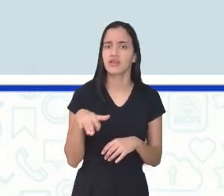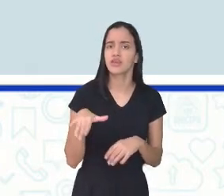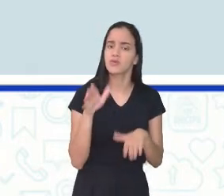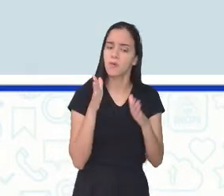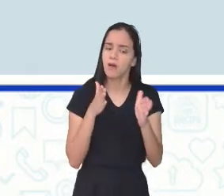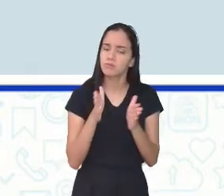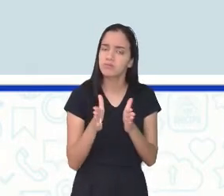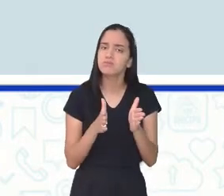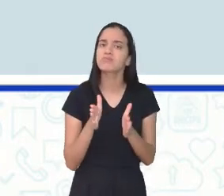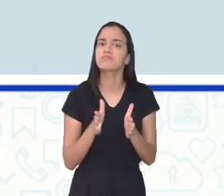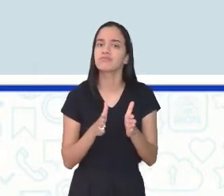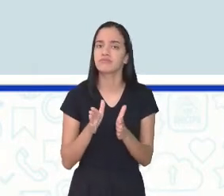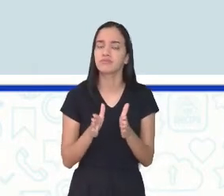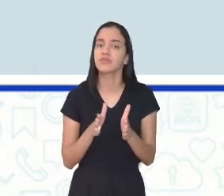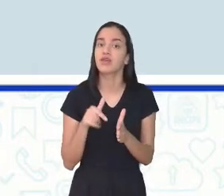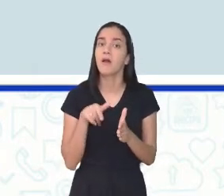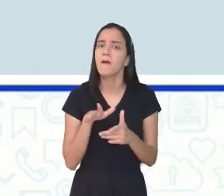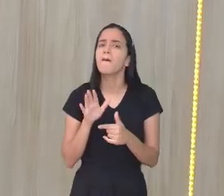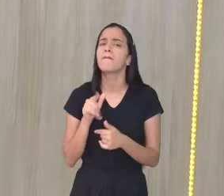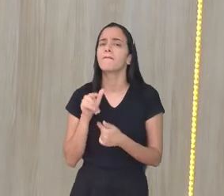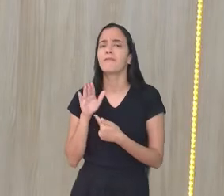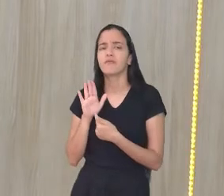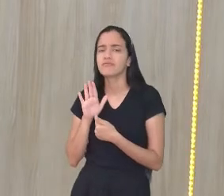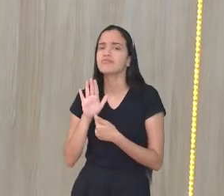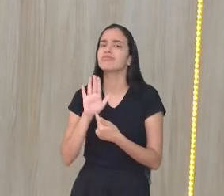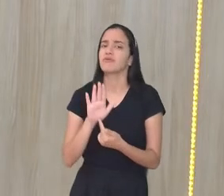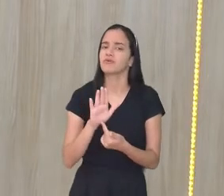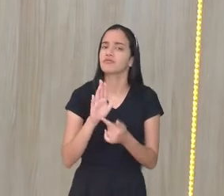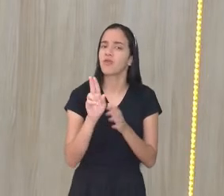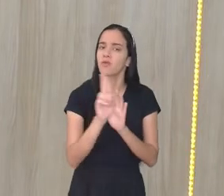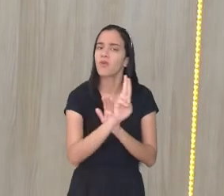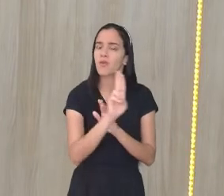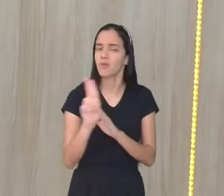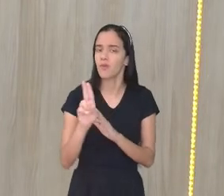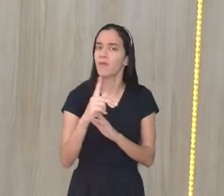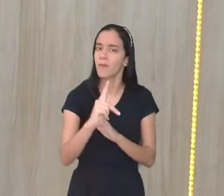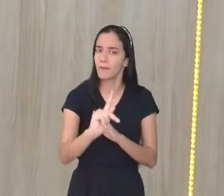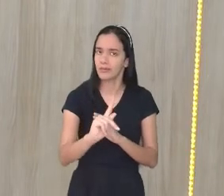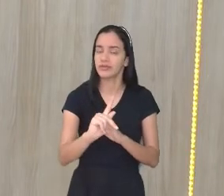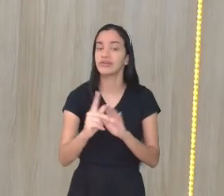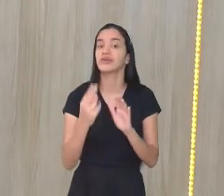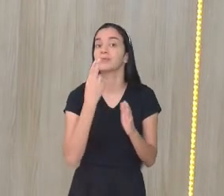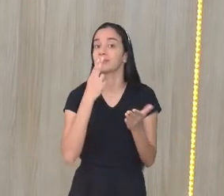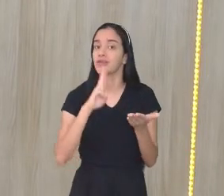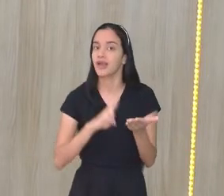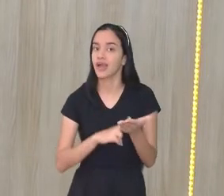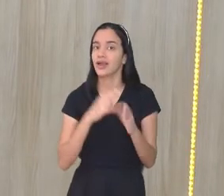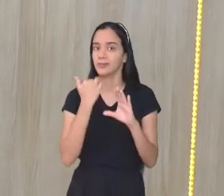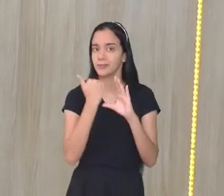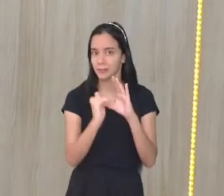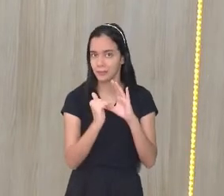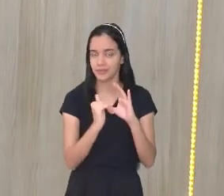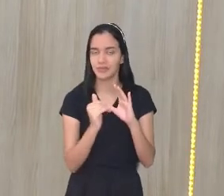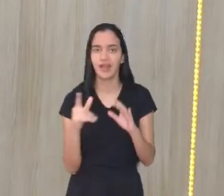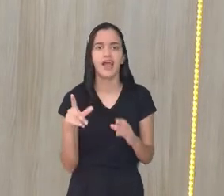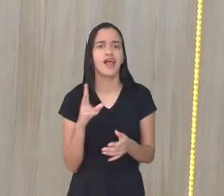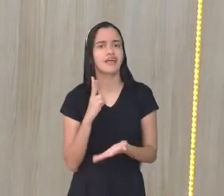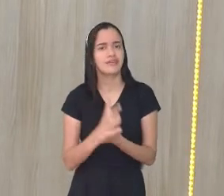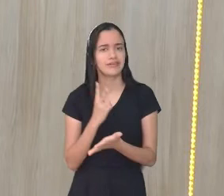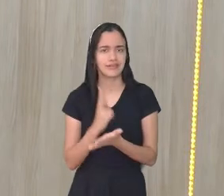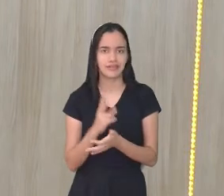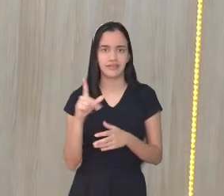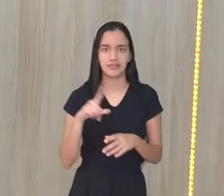aí você vai, pode aparecer lá, não é, seu nome, a sua carta que foi enviada e que sempre tem lá.